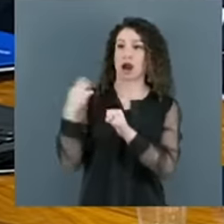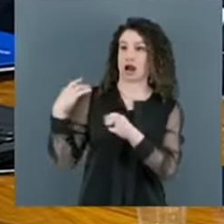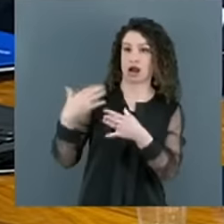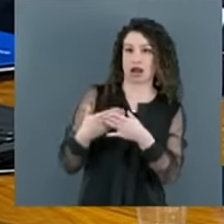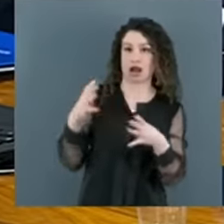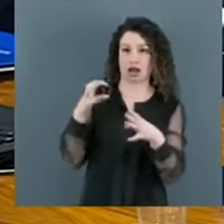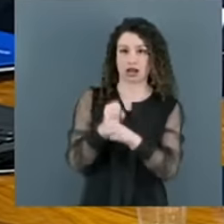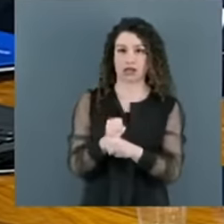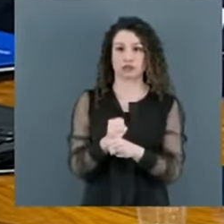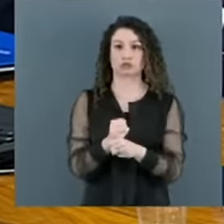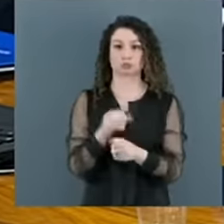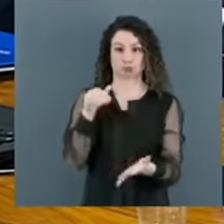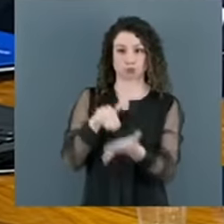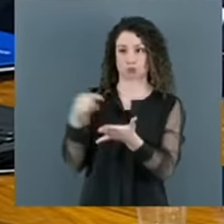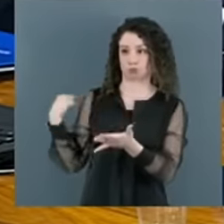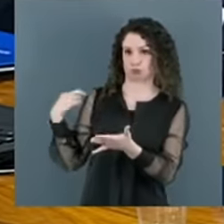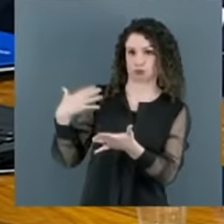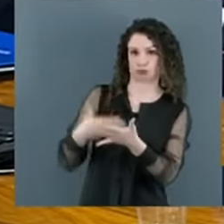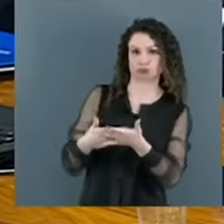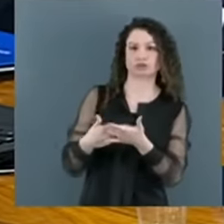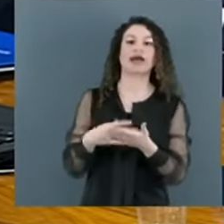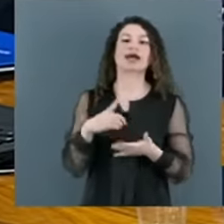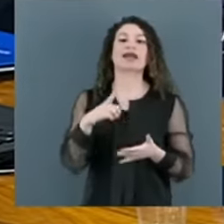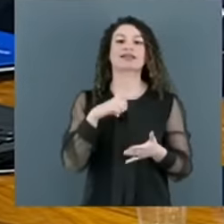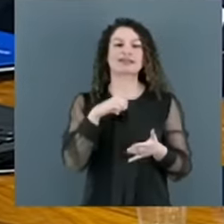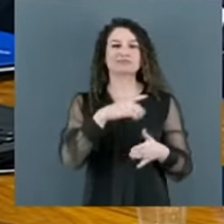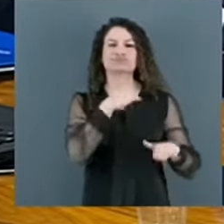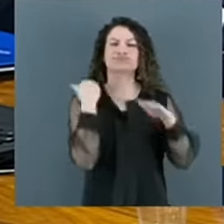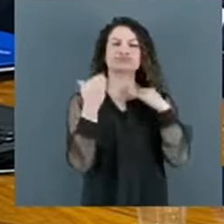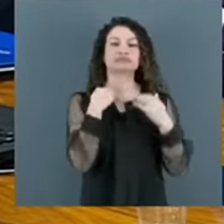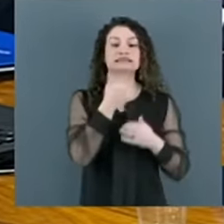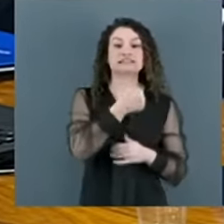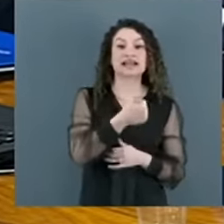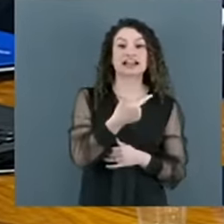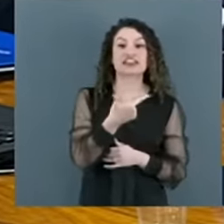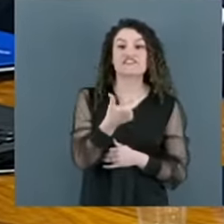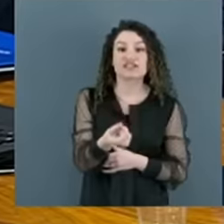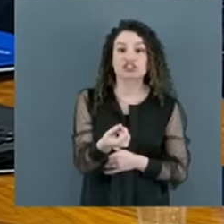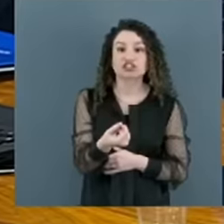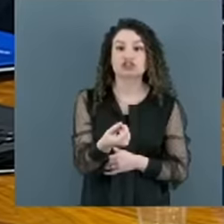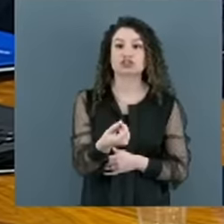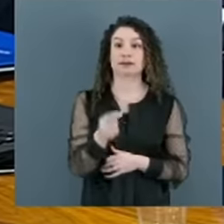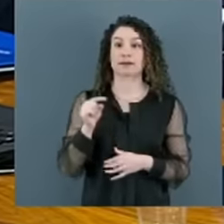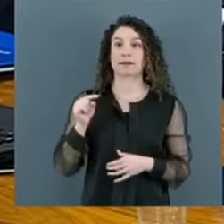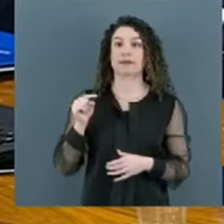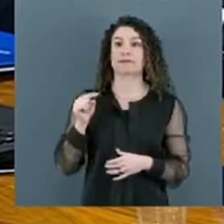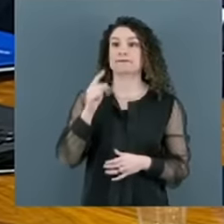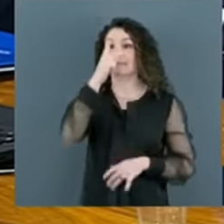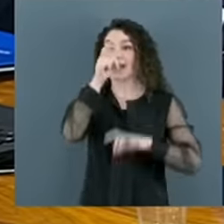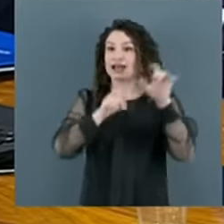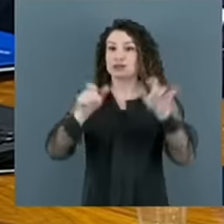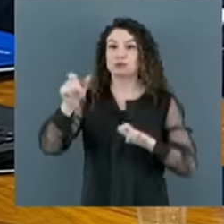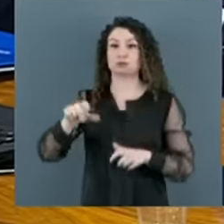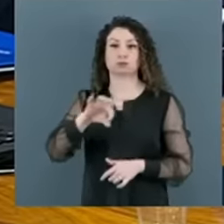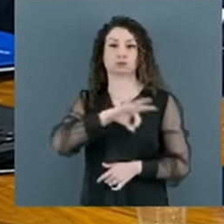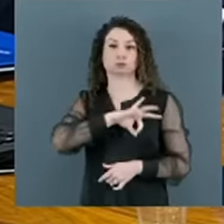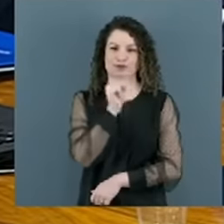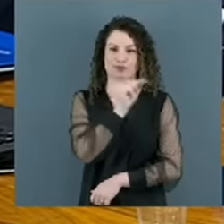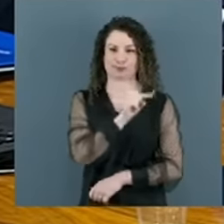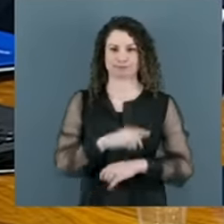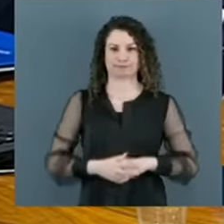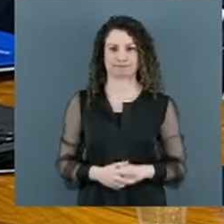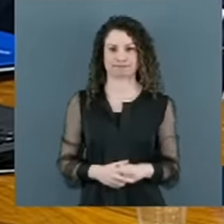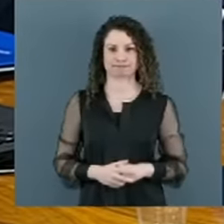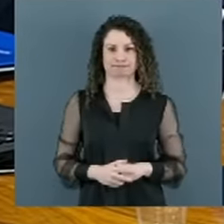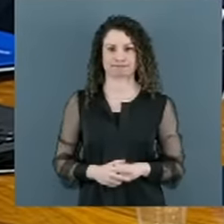Foram, nos últimos cinco anos, foram assassinados 121 policiais em serviço no Rio de Janeiro.